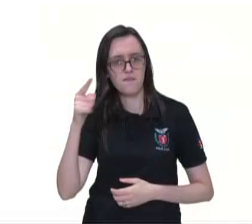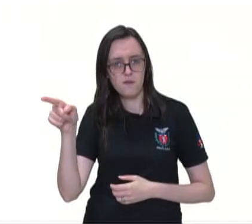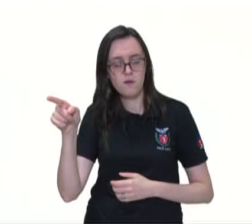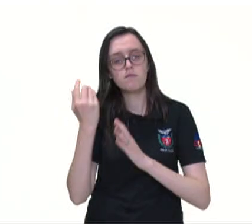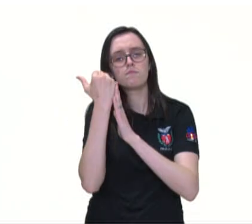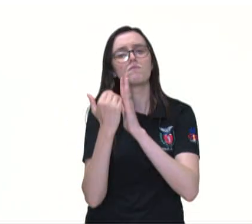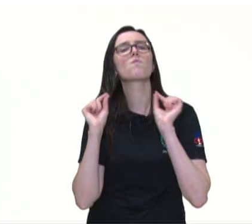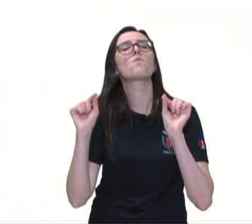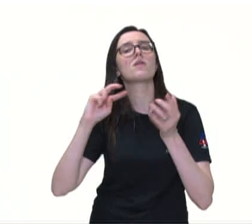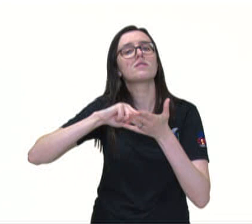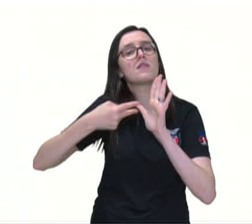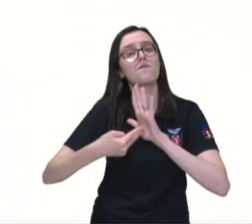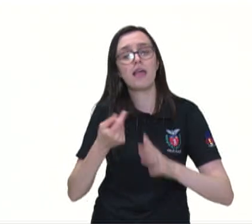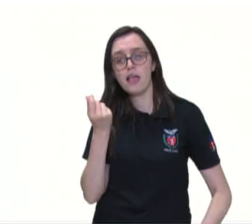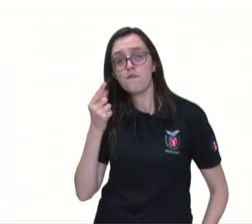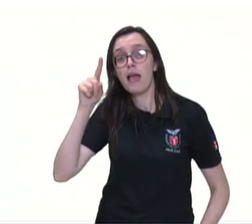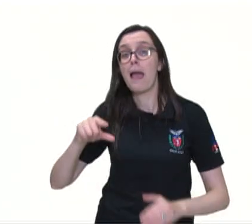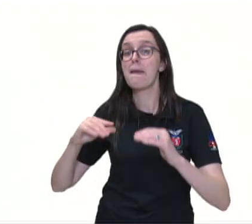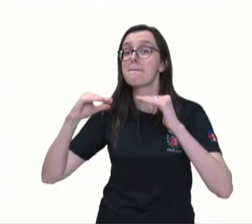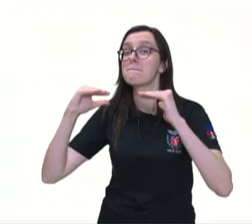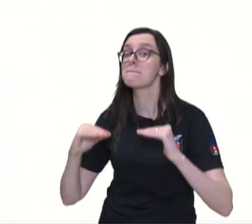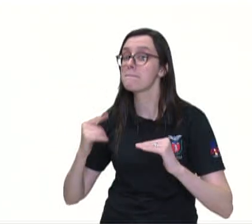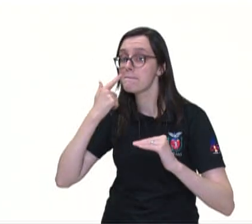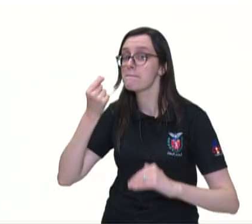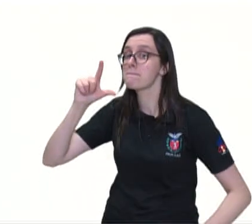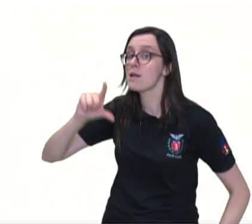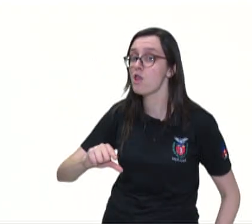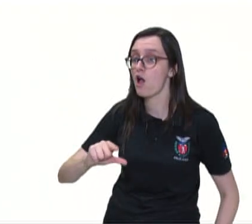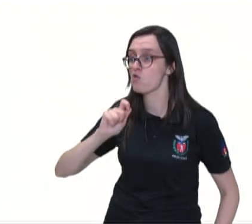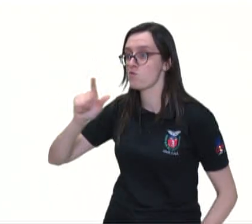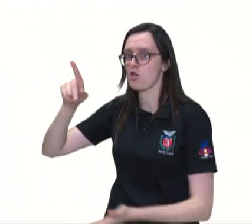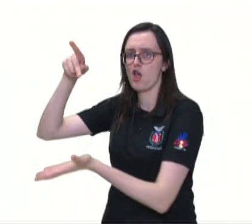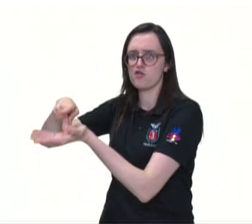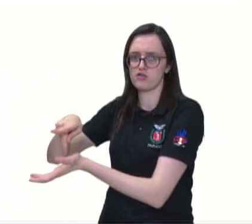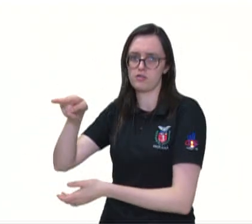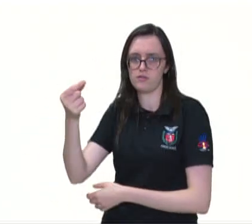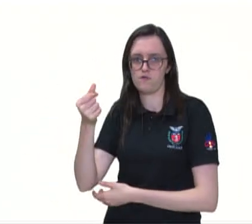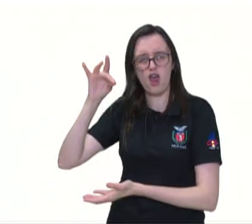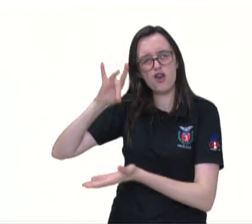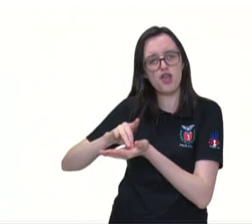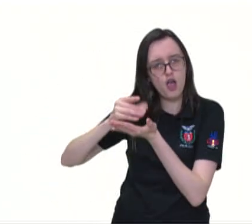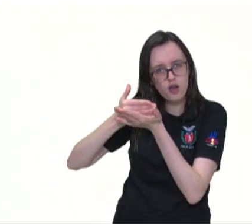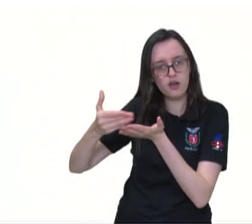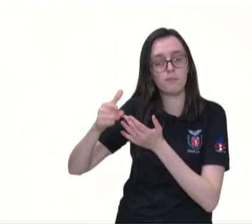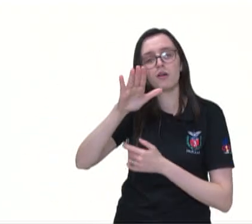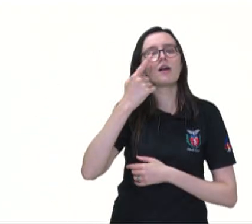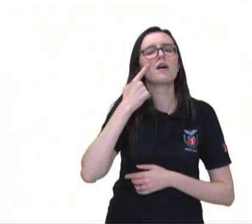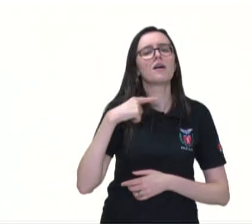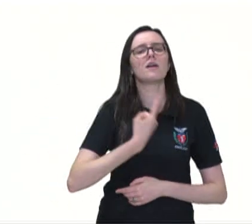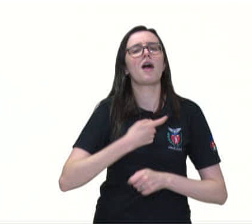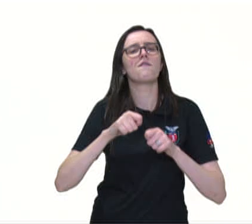significa que o preço novo é menor que o valor anunciado. Beleza? O nós fazemos agora?